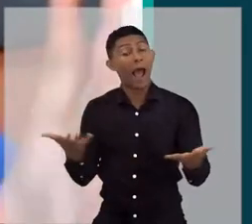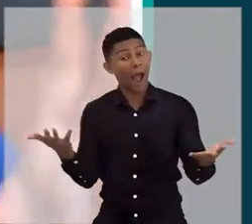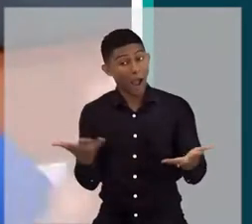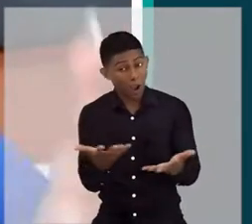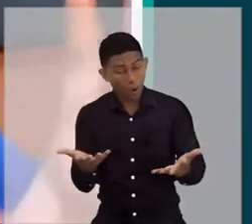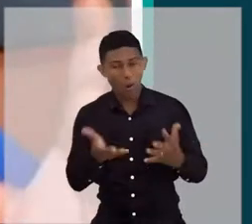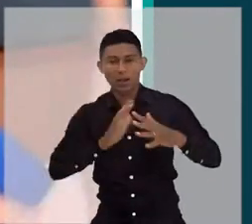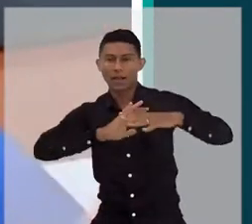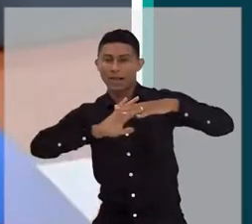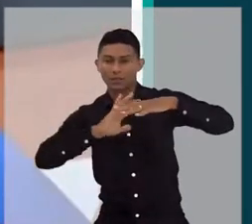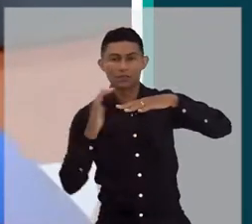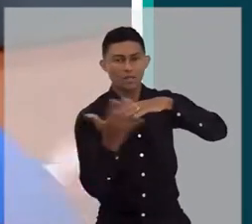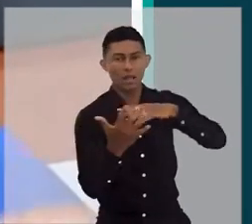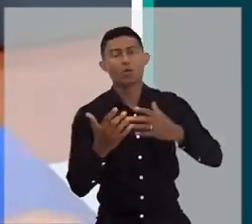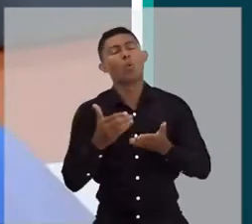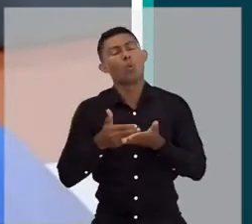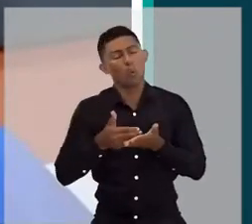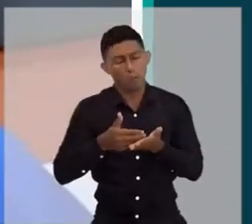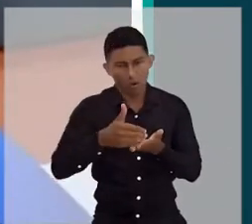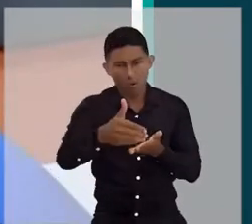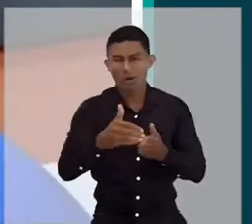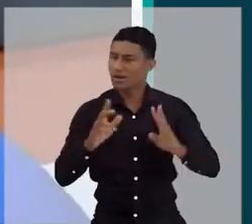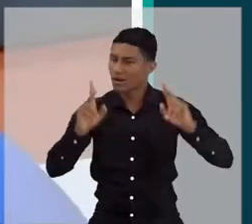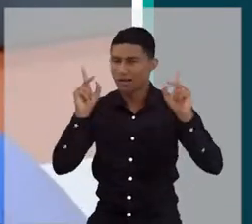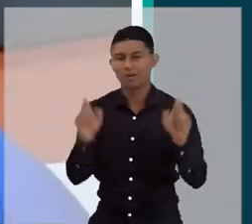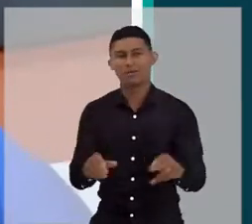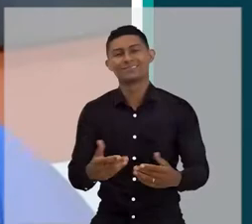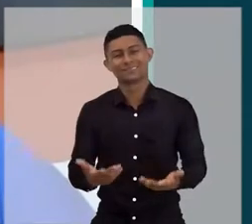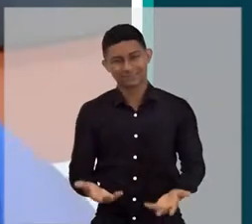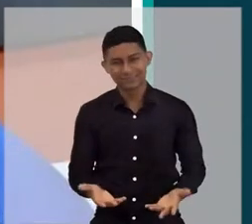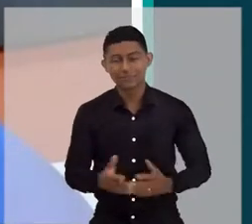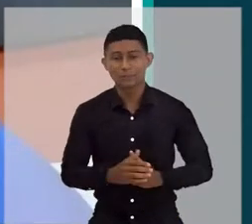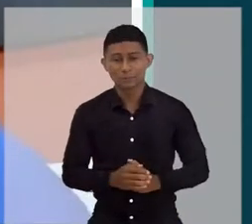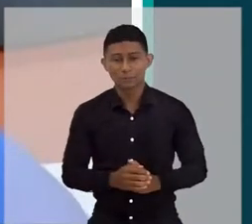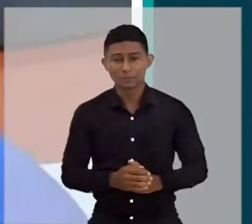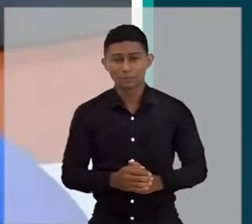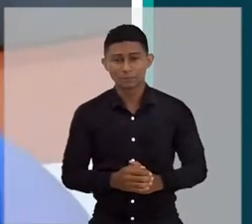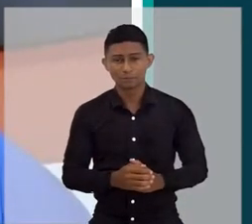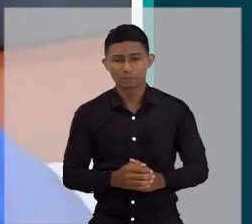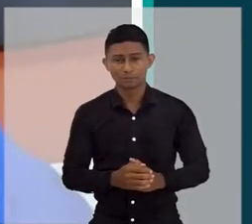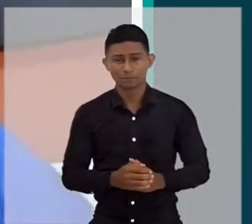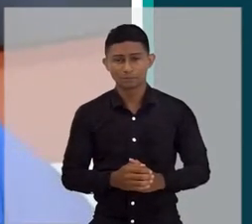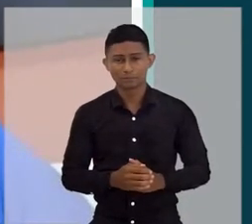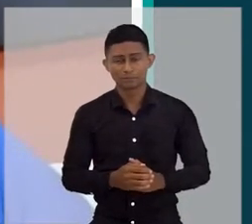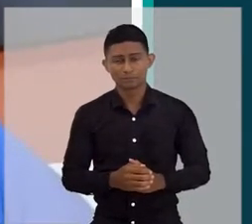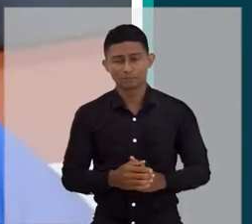neste ambiente digital, essa ferramenta vem sendo utilizada